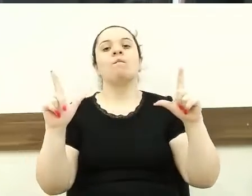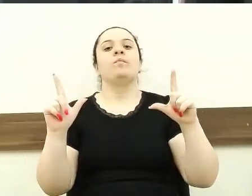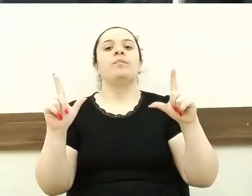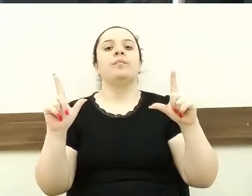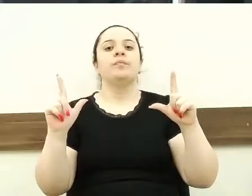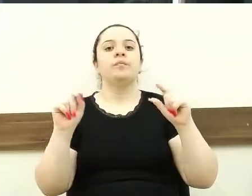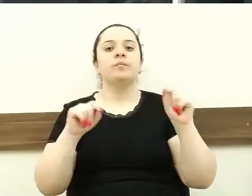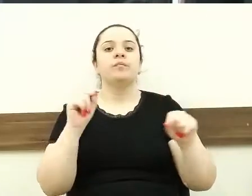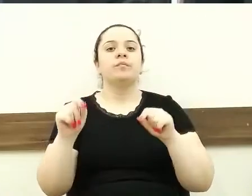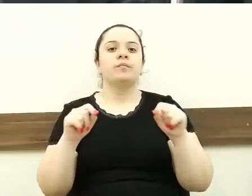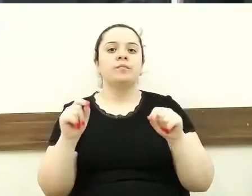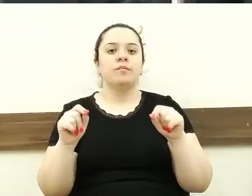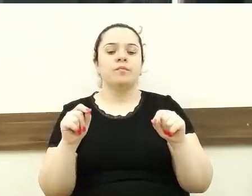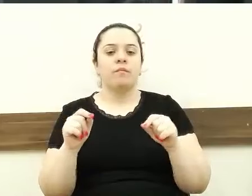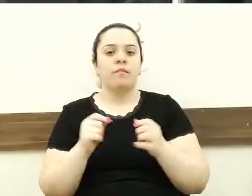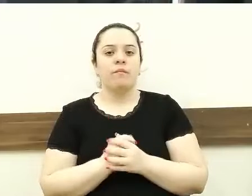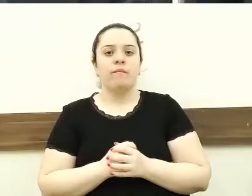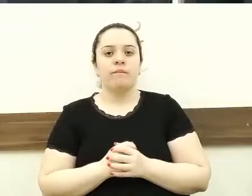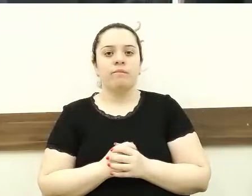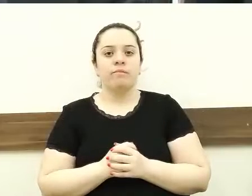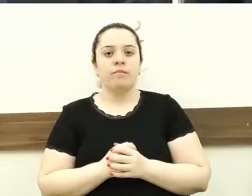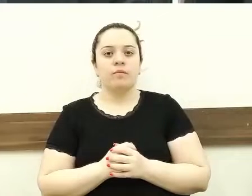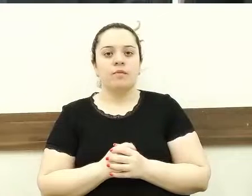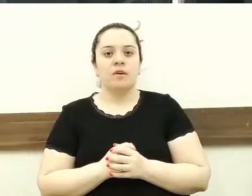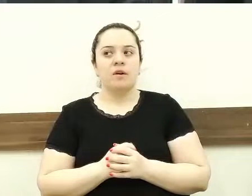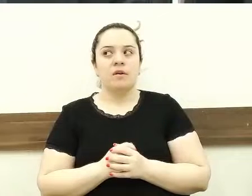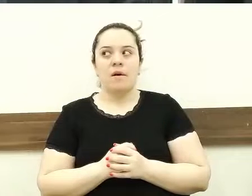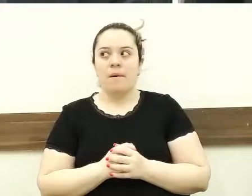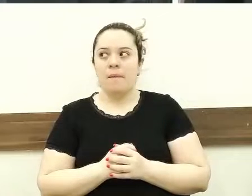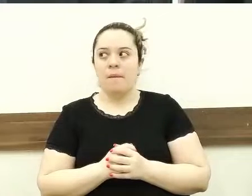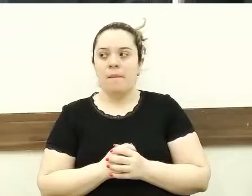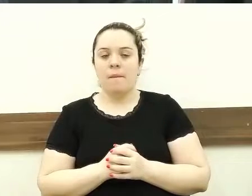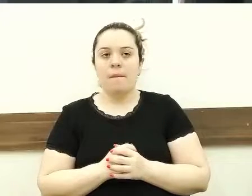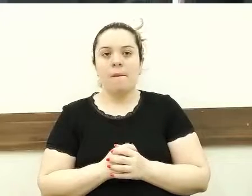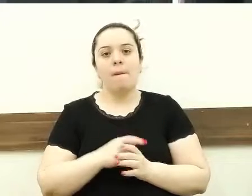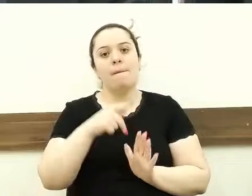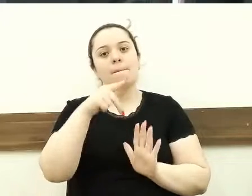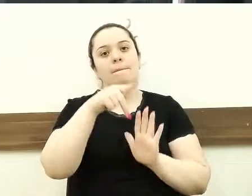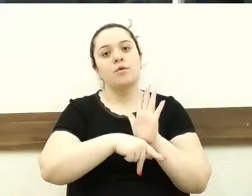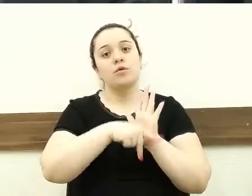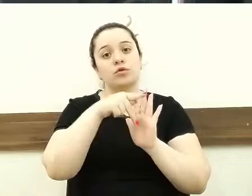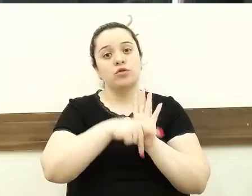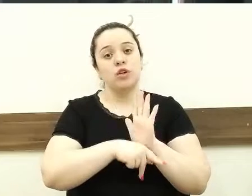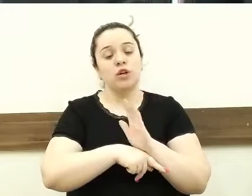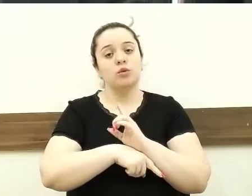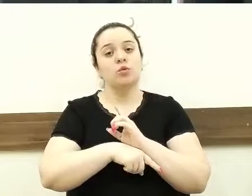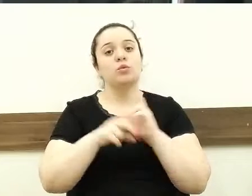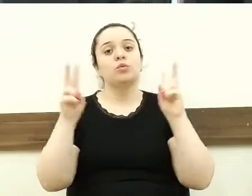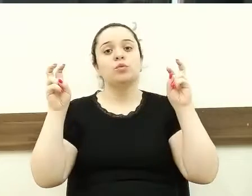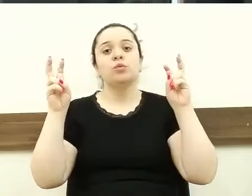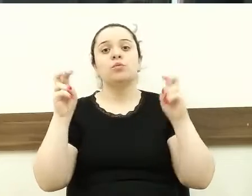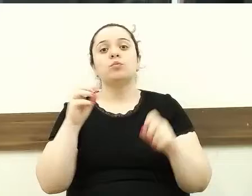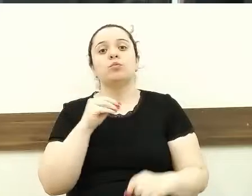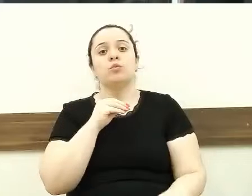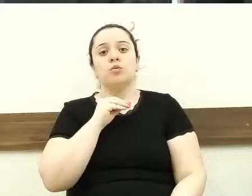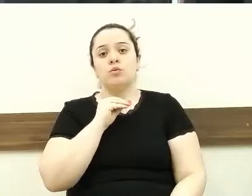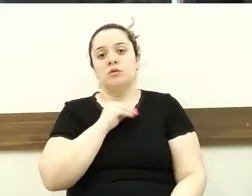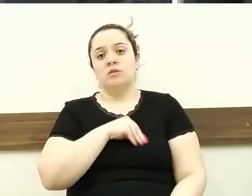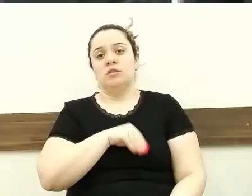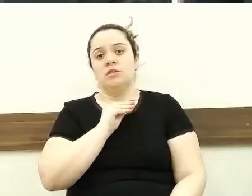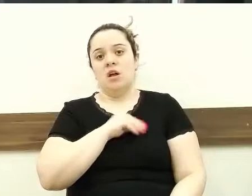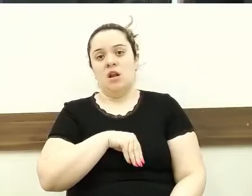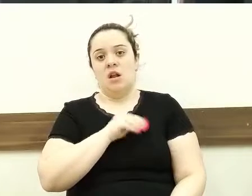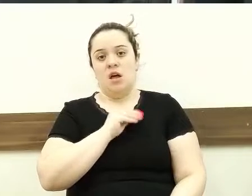questão do projeto, sobre o subsídio, o salário dos cargos comissionados, os diretores,